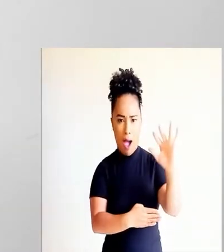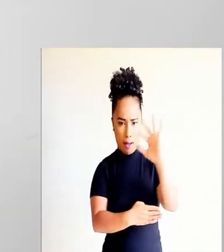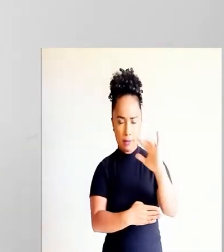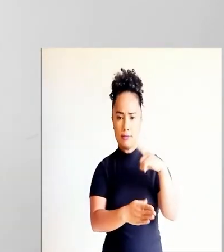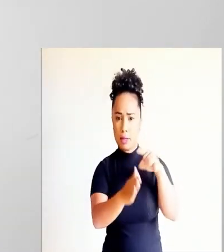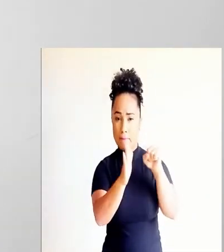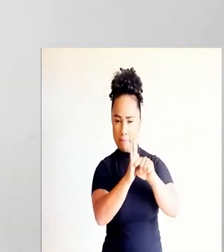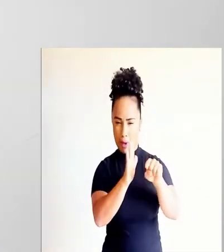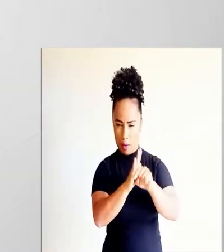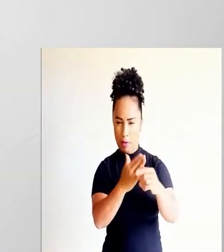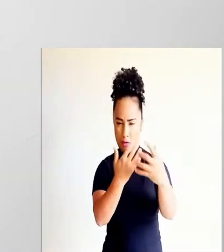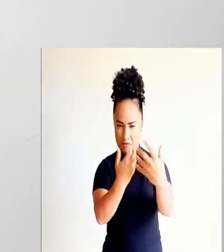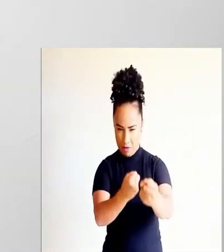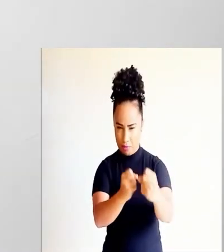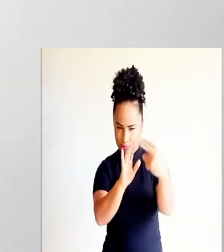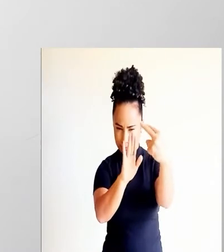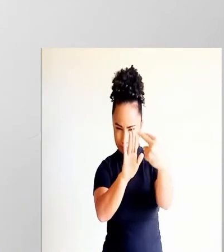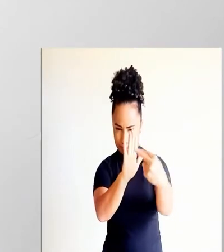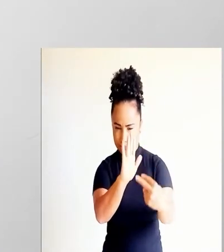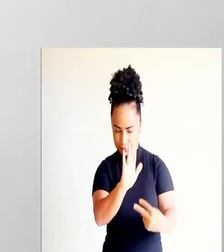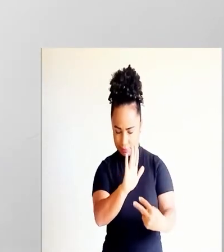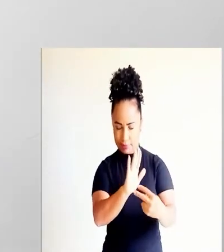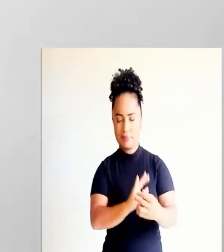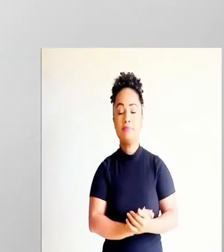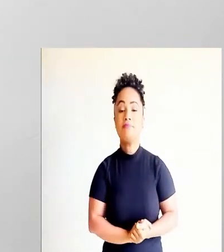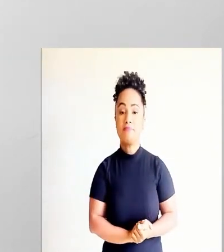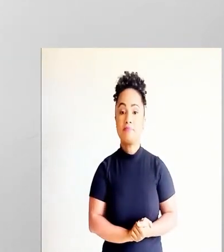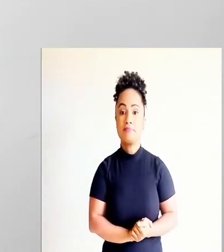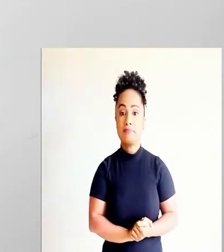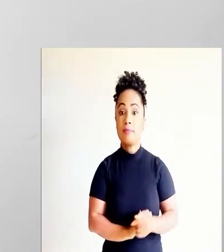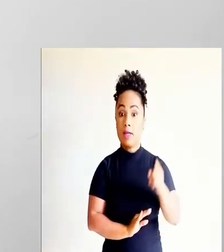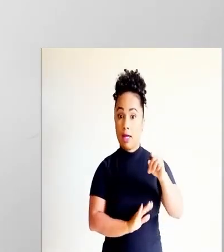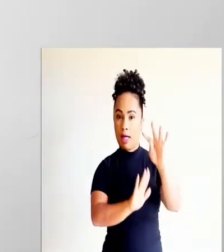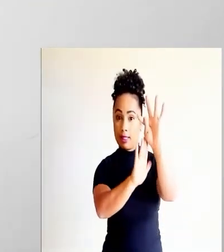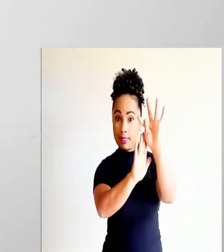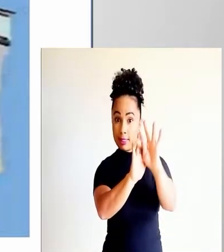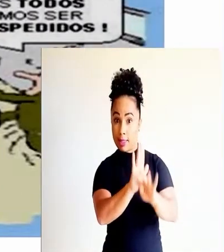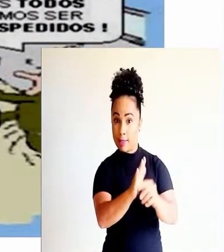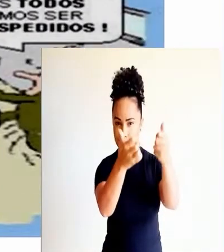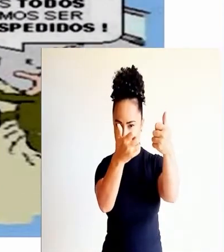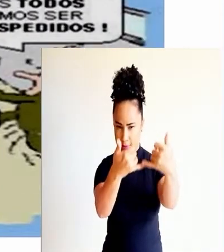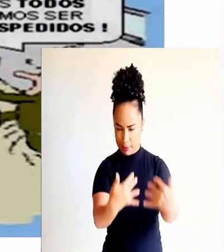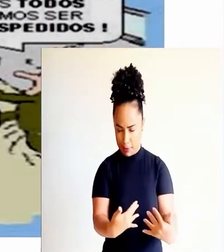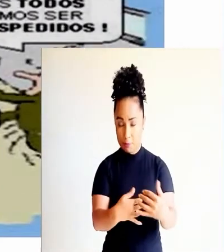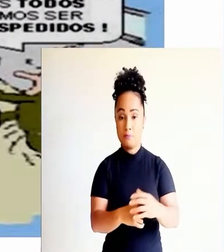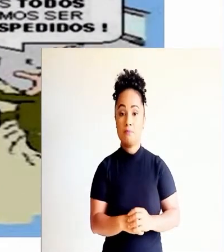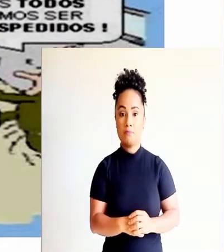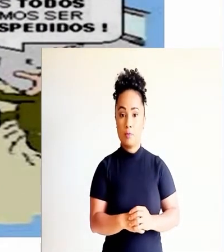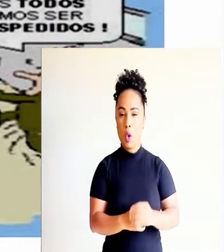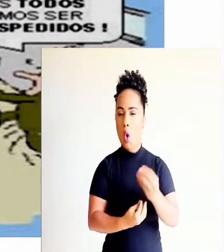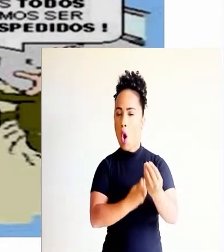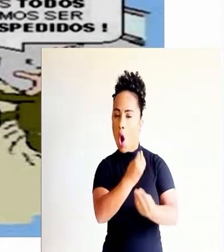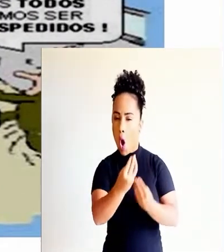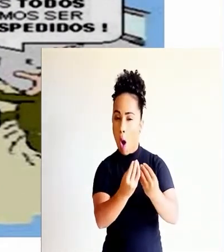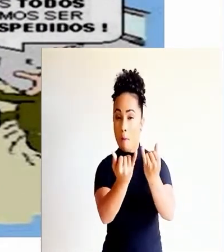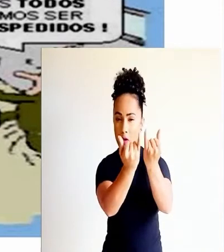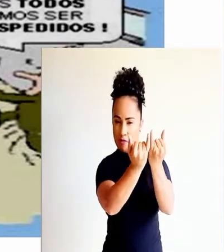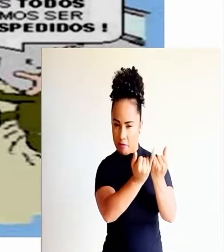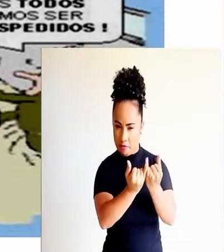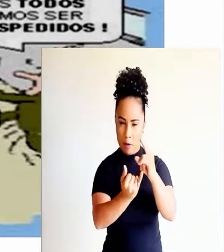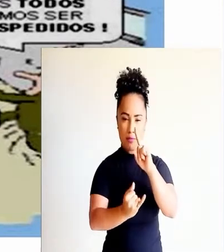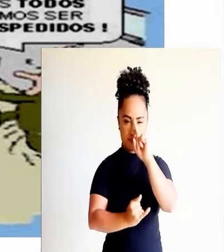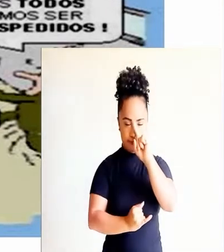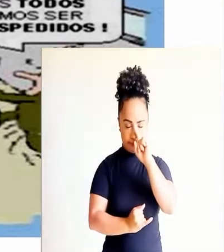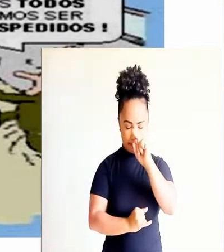com uma alternativa. Vamos ler o que diz nessa imagem. O texto da imagem é assim. O